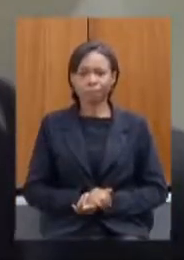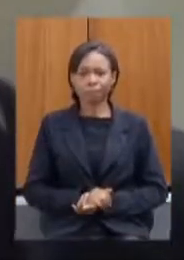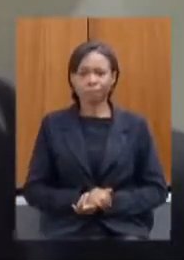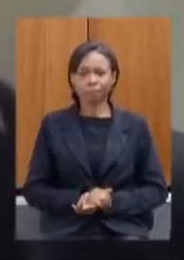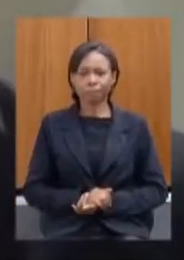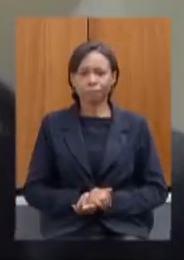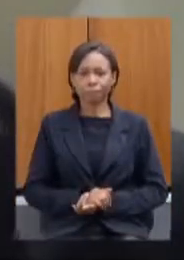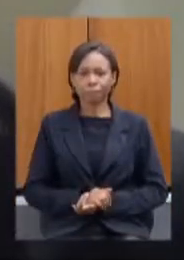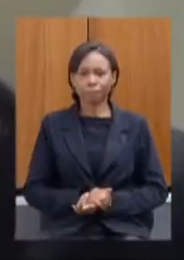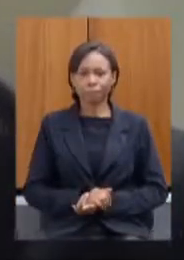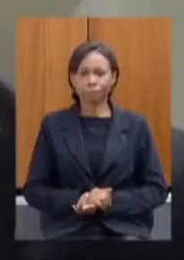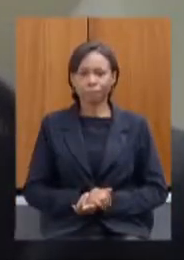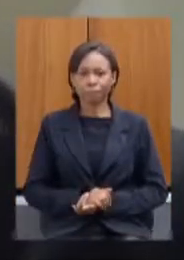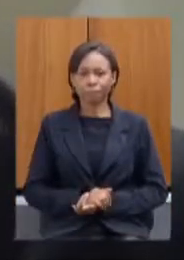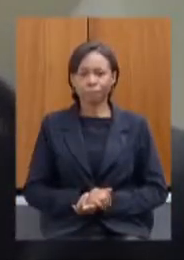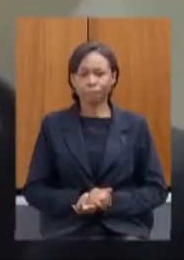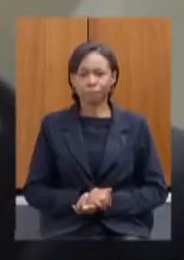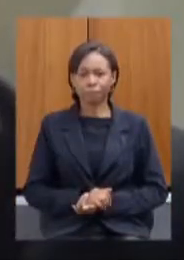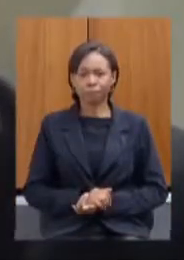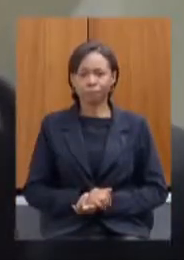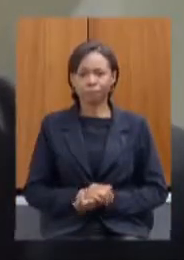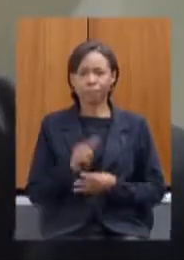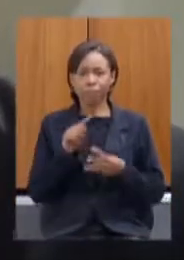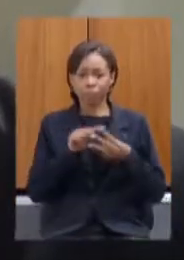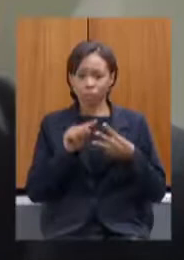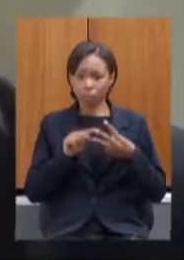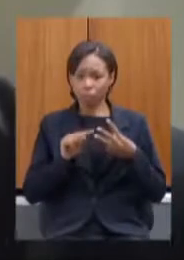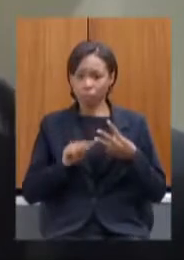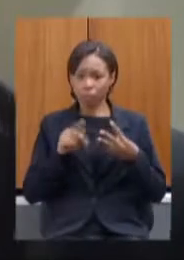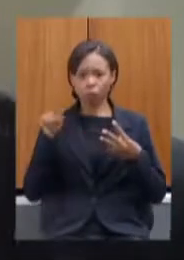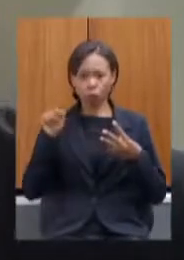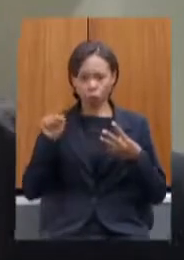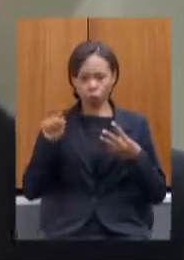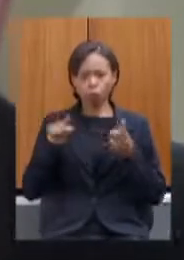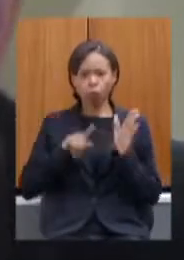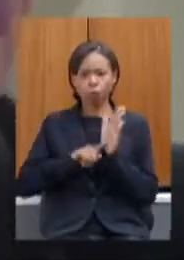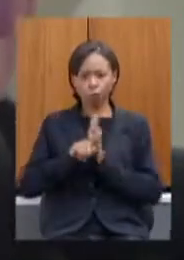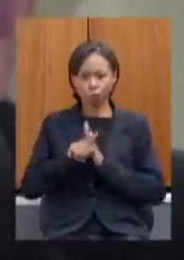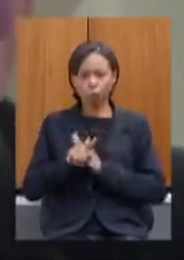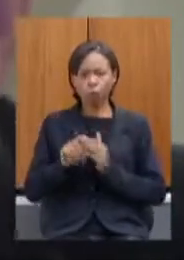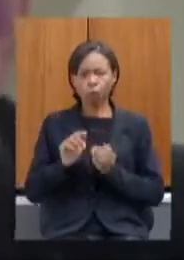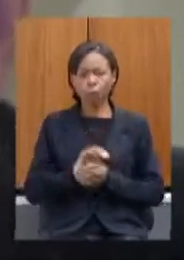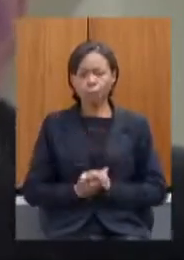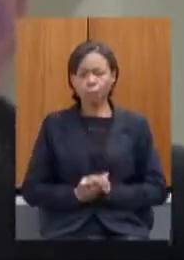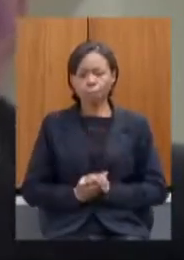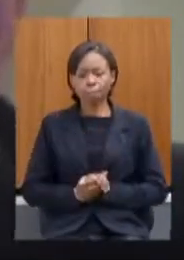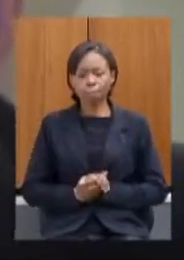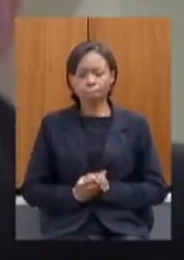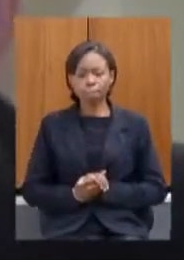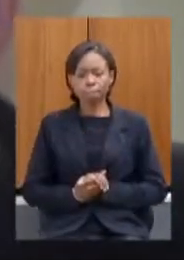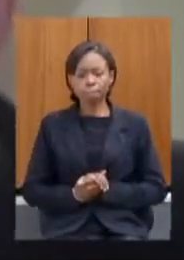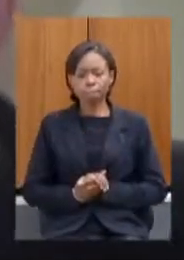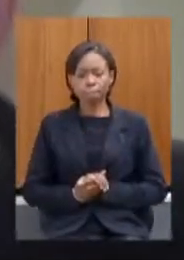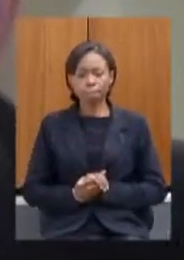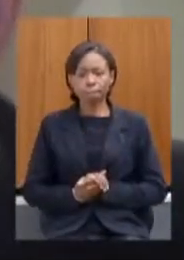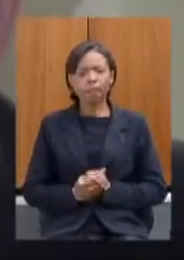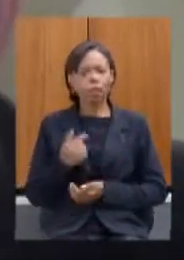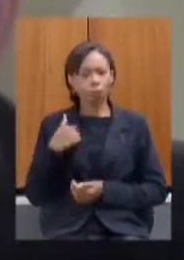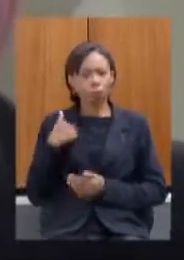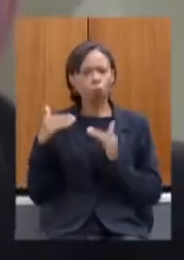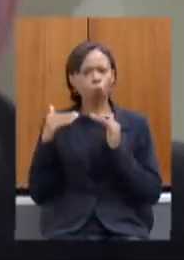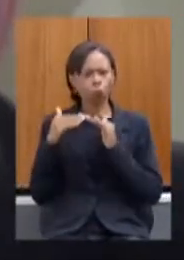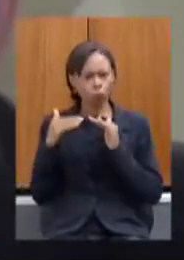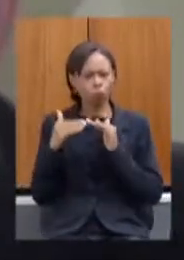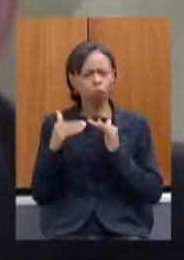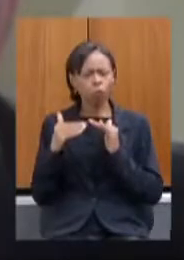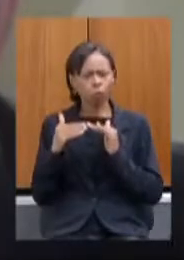aos três colocações da senhora eu concordo com a senhora que